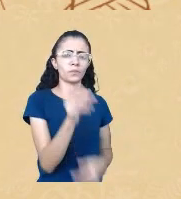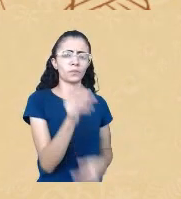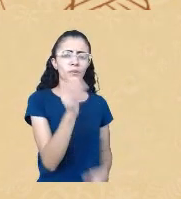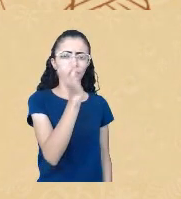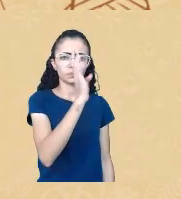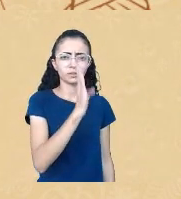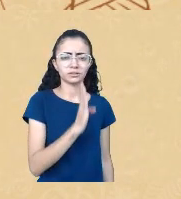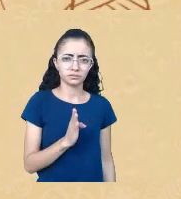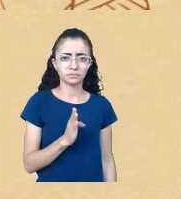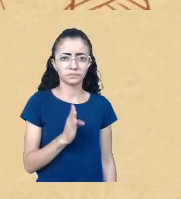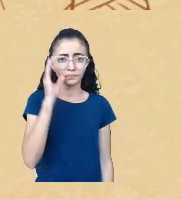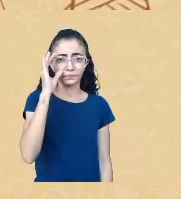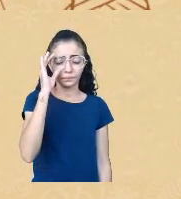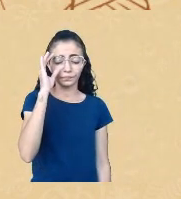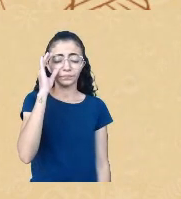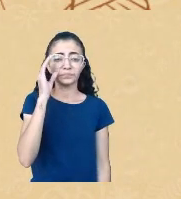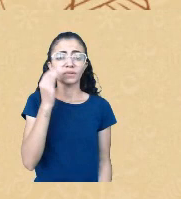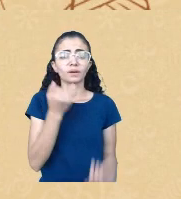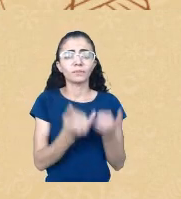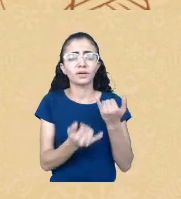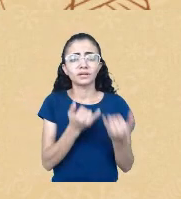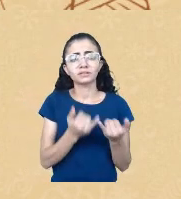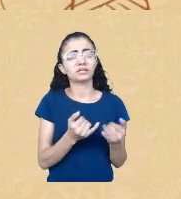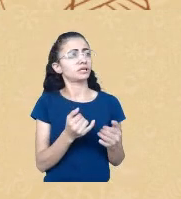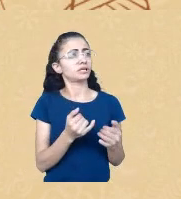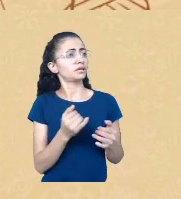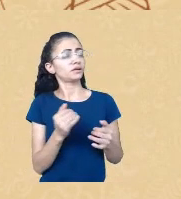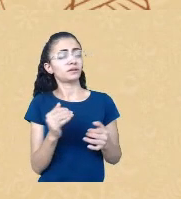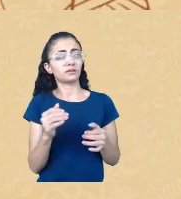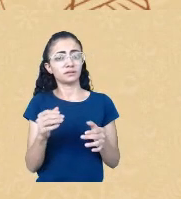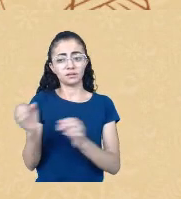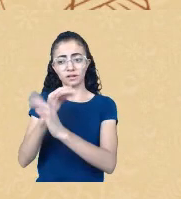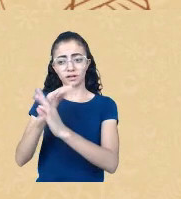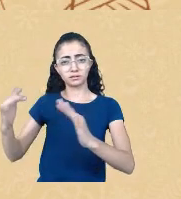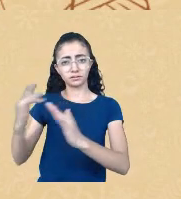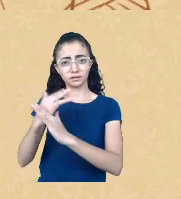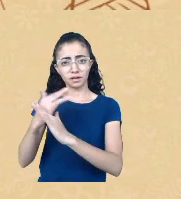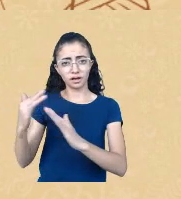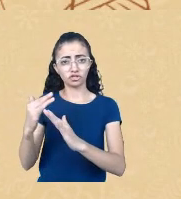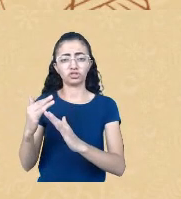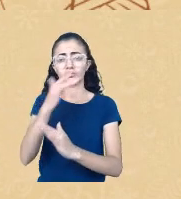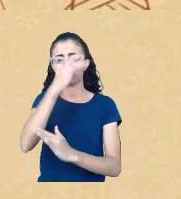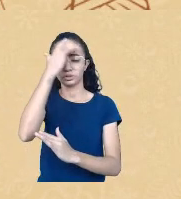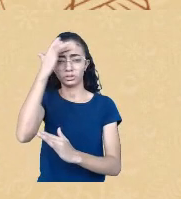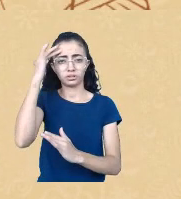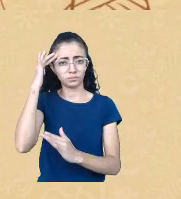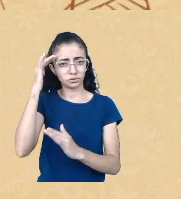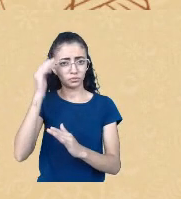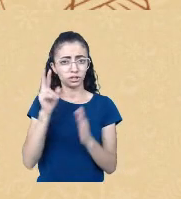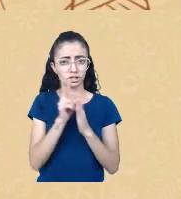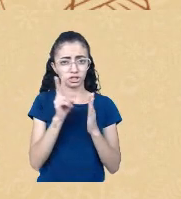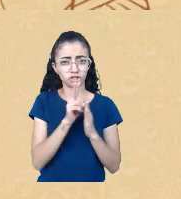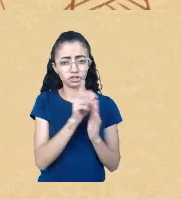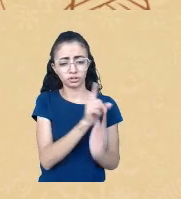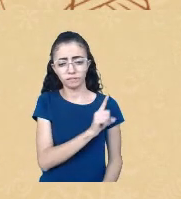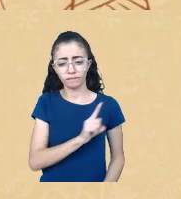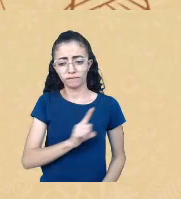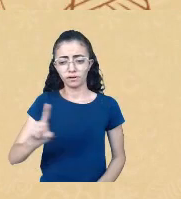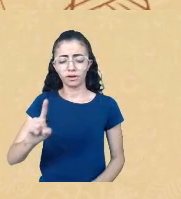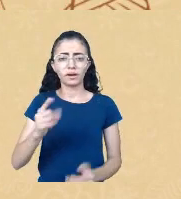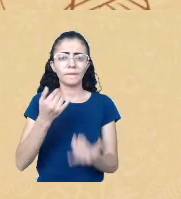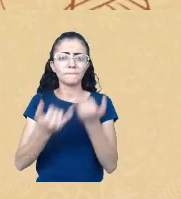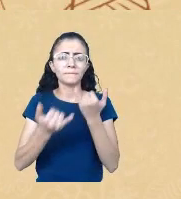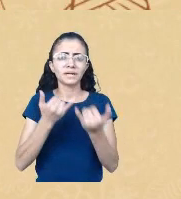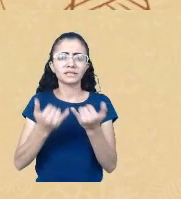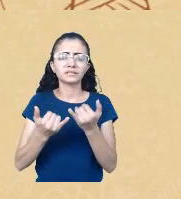Então, é como se um indígena fora da cidade estivesse fora do seu lugar. E esse fora do lugar é contigo